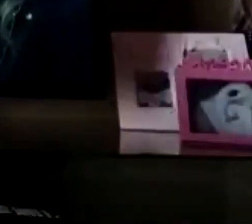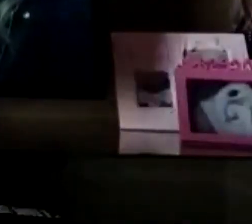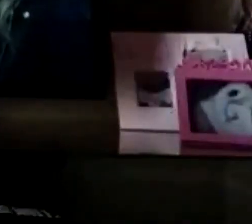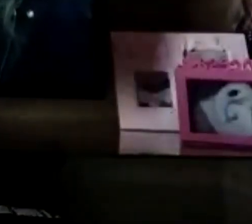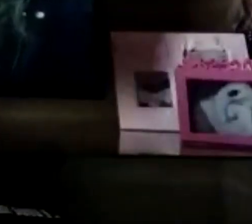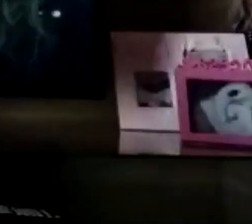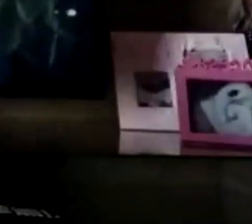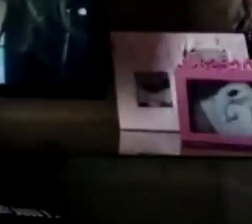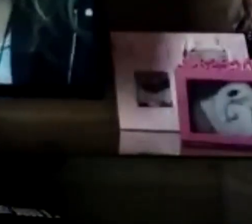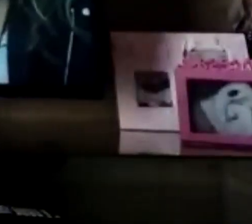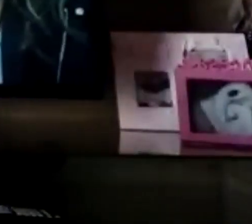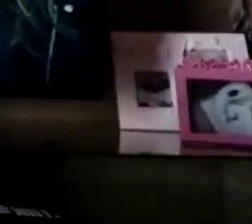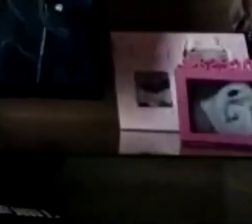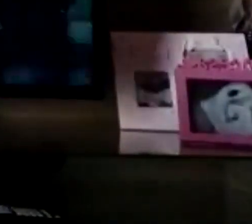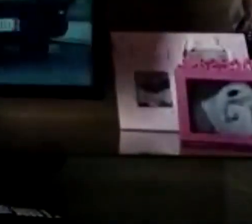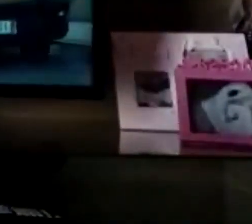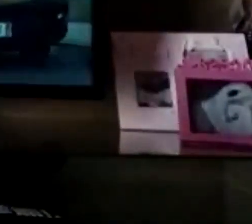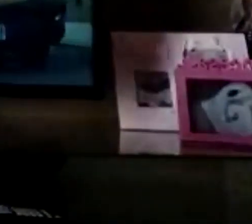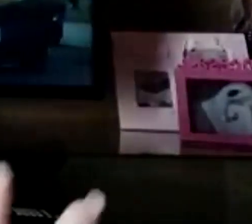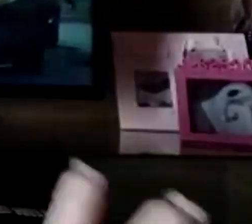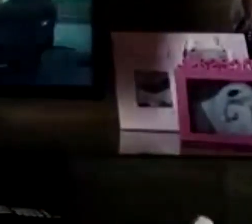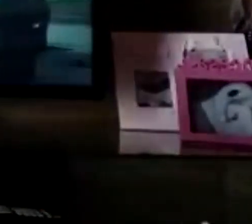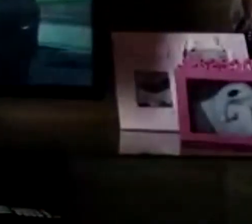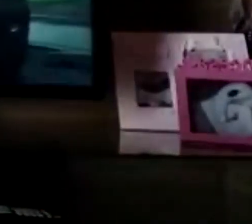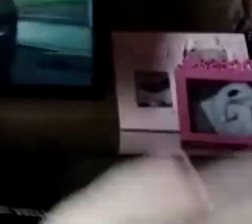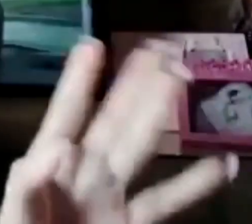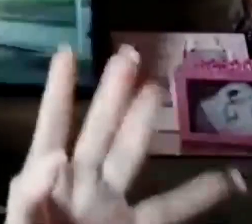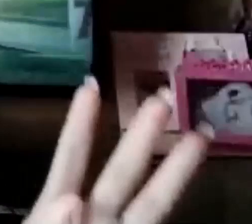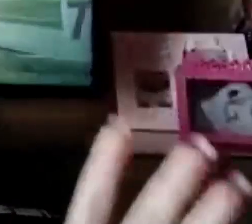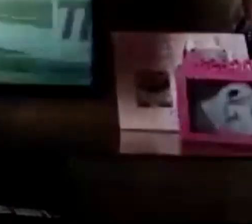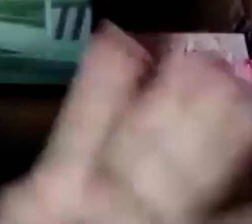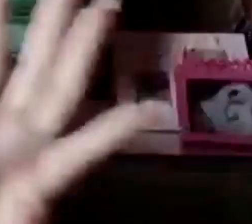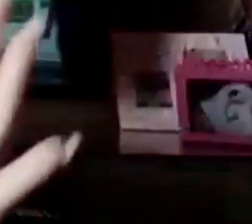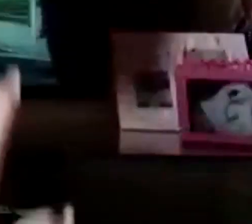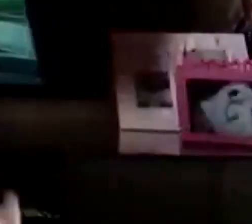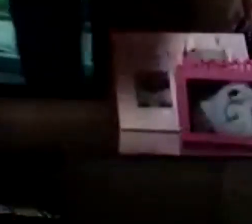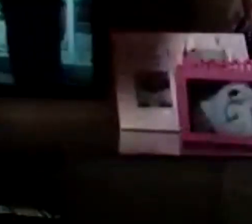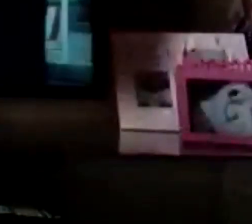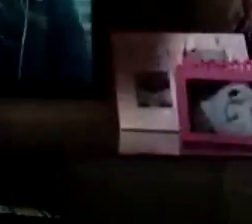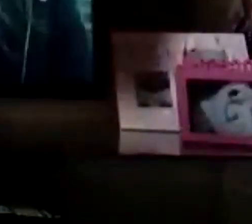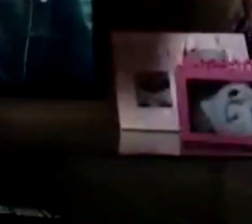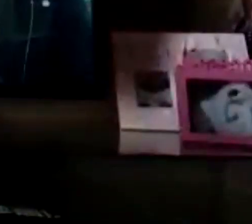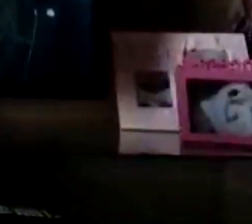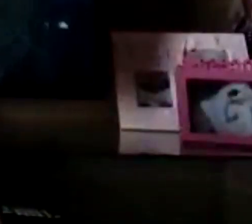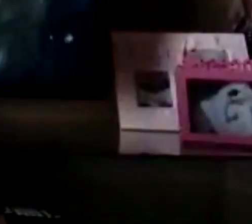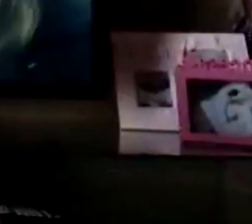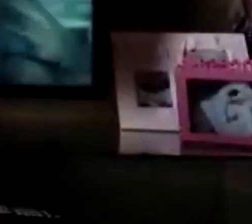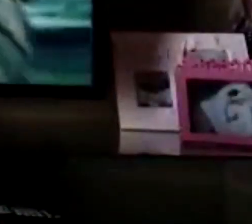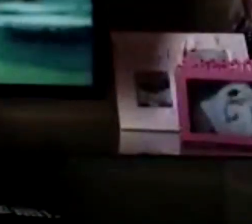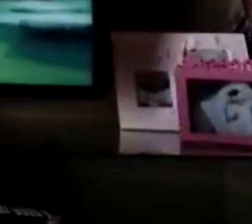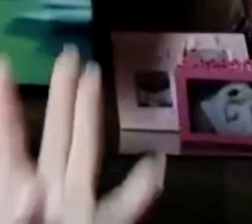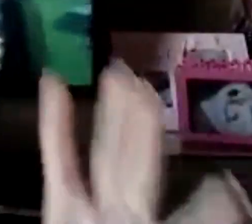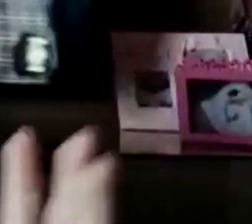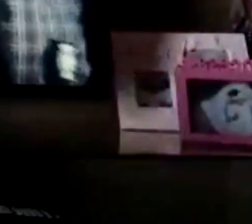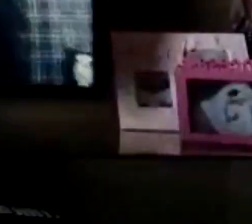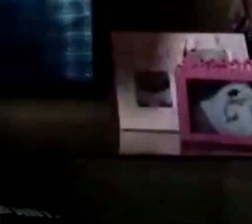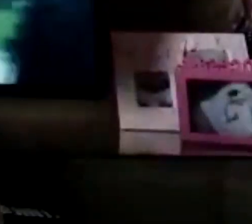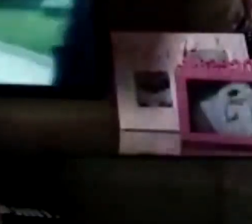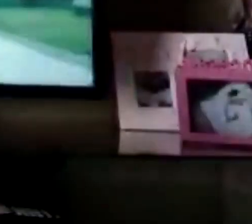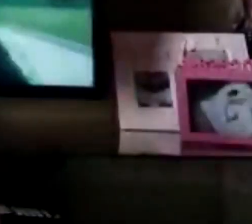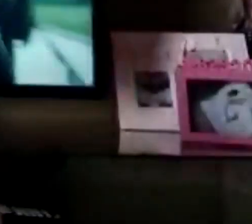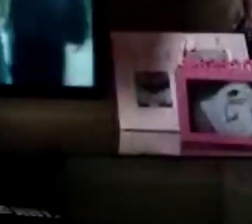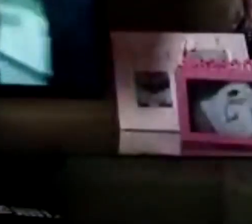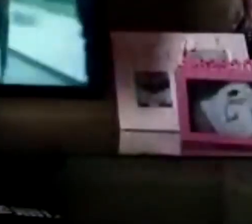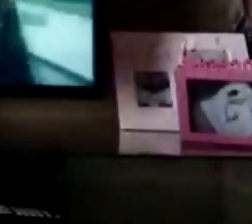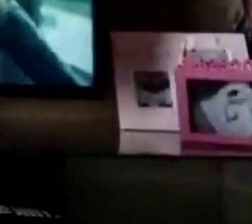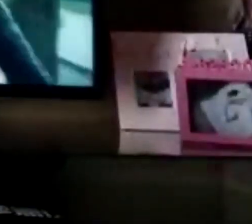estudantes de língua espanhola nesse filme é que vocês vão conseguir perceber as diversas variantes da língua espanhola presente